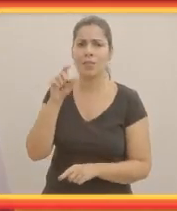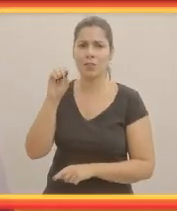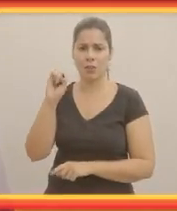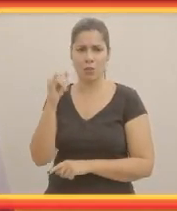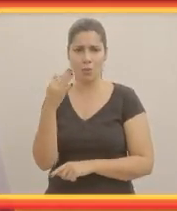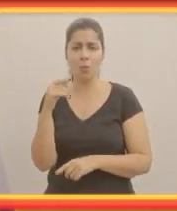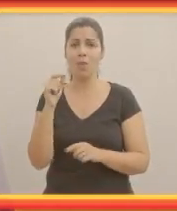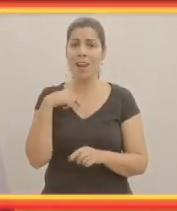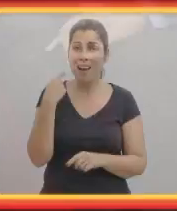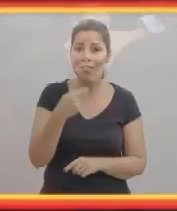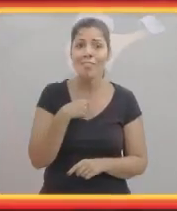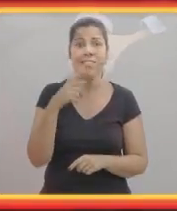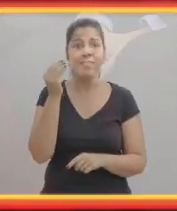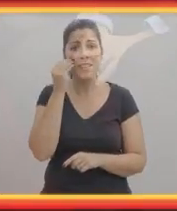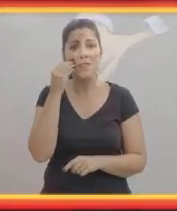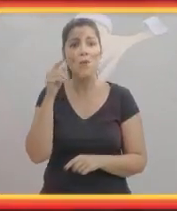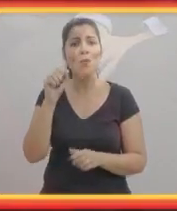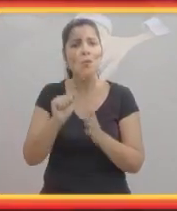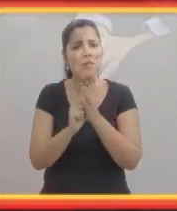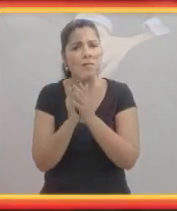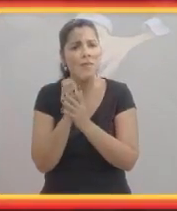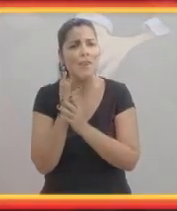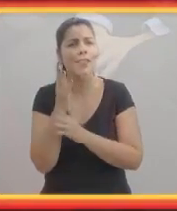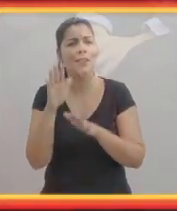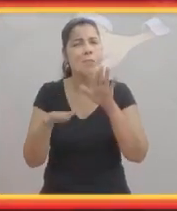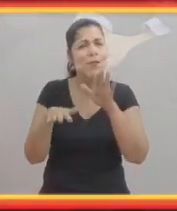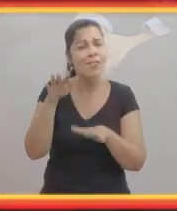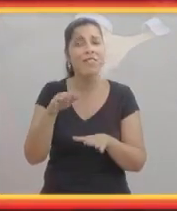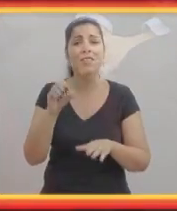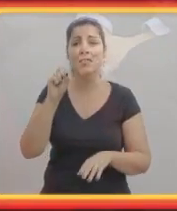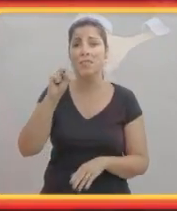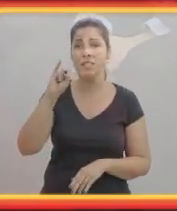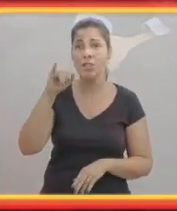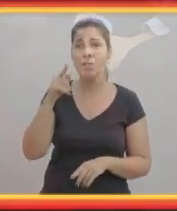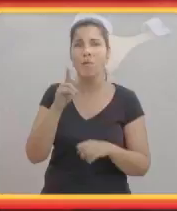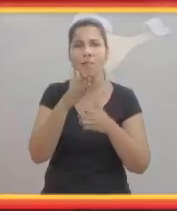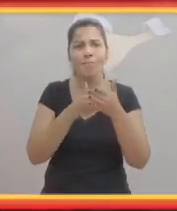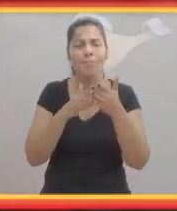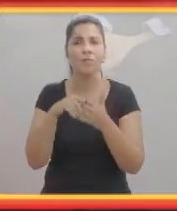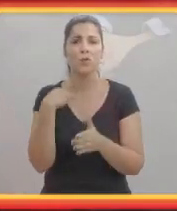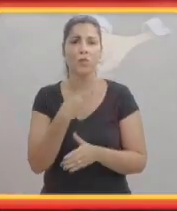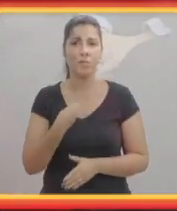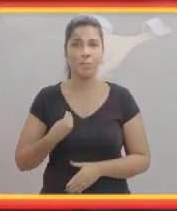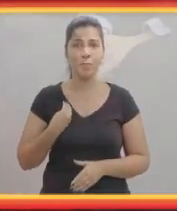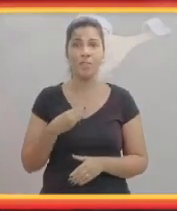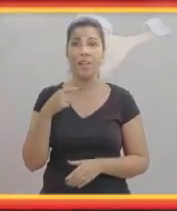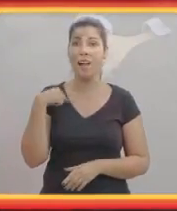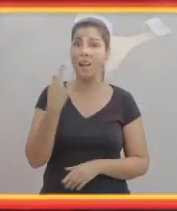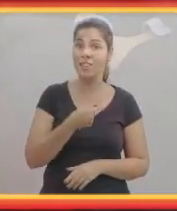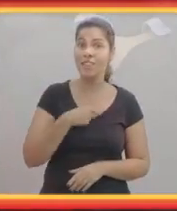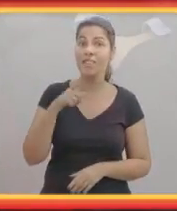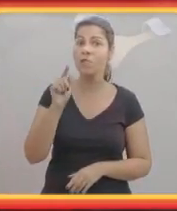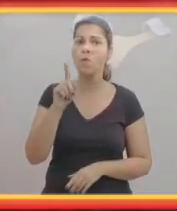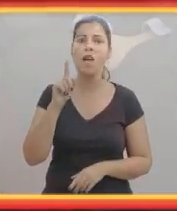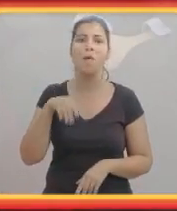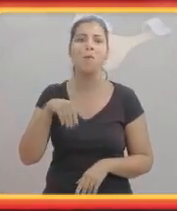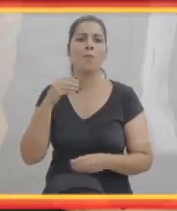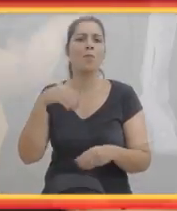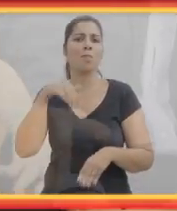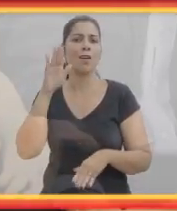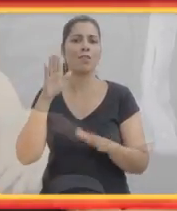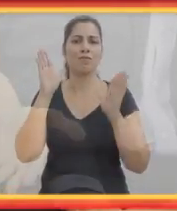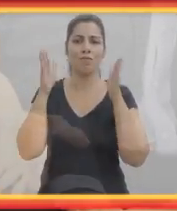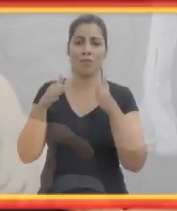importante a gente, enquanto comunidade com síndrome rara, mostrar para a sociedade, para as pessoas sem síndrome, que a gente é